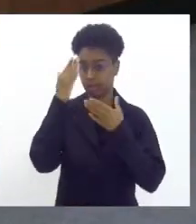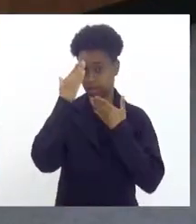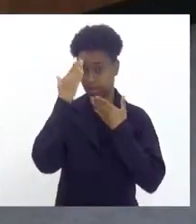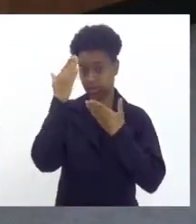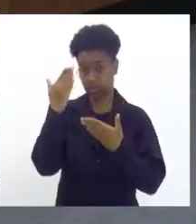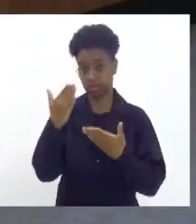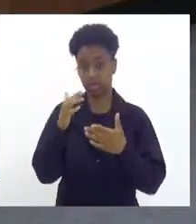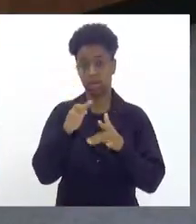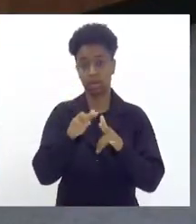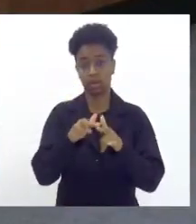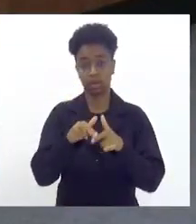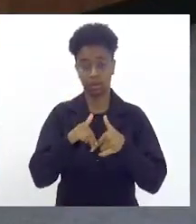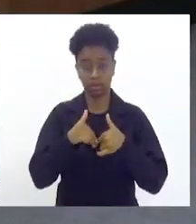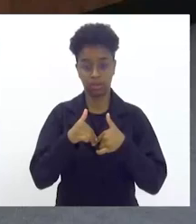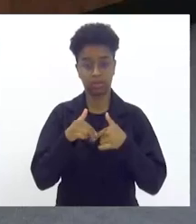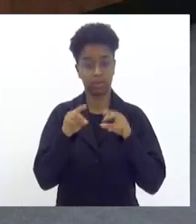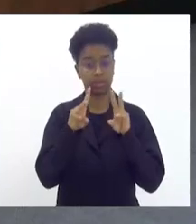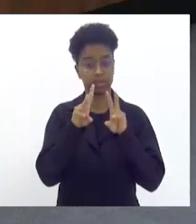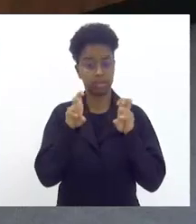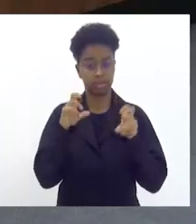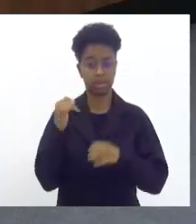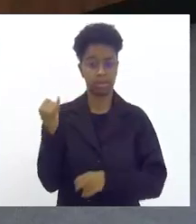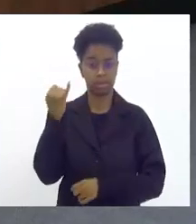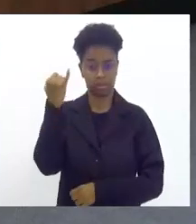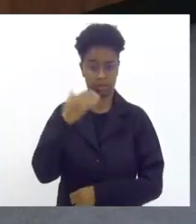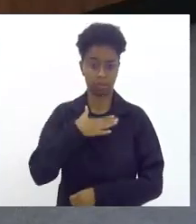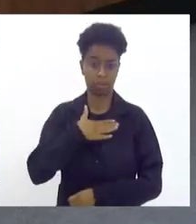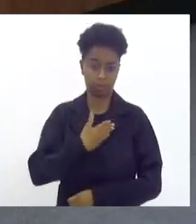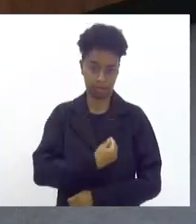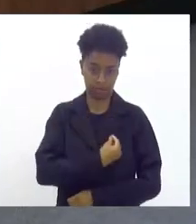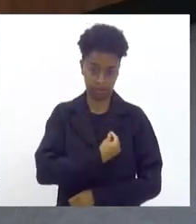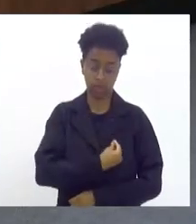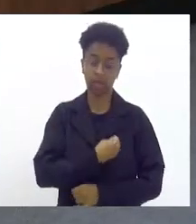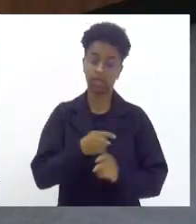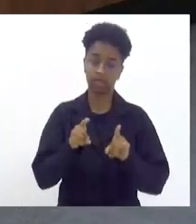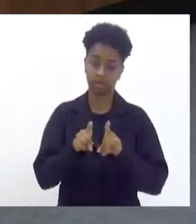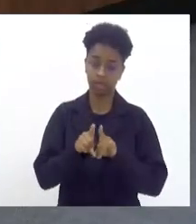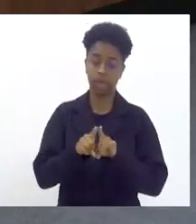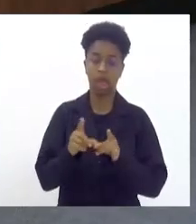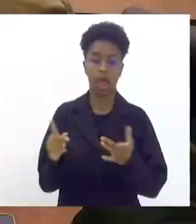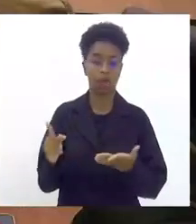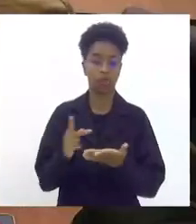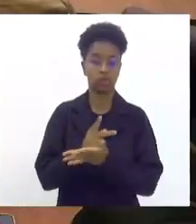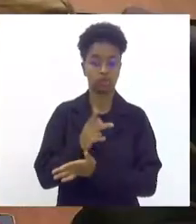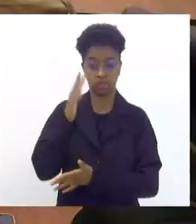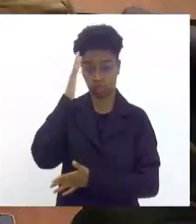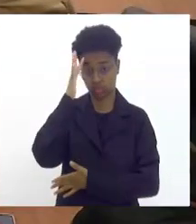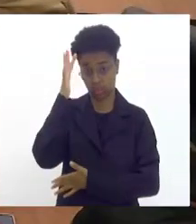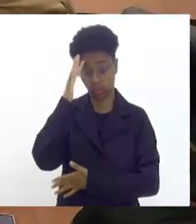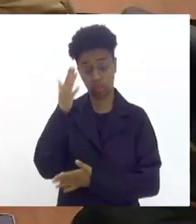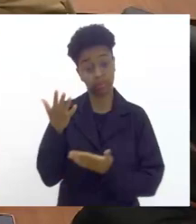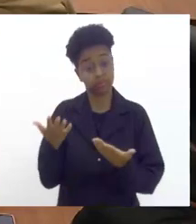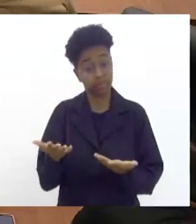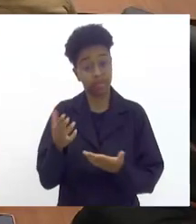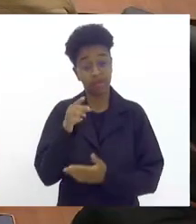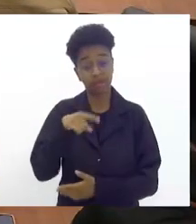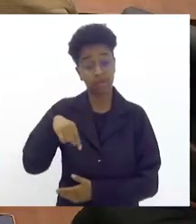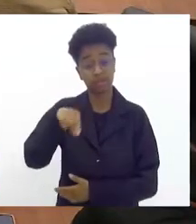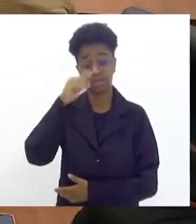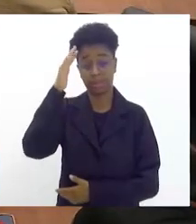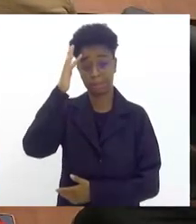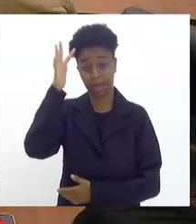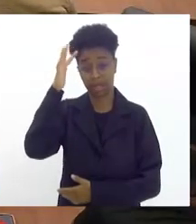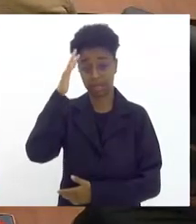esse tema que é muito importante na minha vida e a realização de um sonho. Imagina vocês, aquela